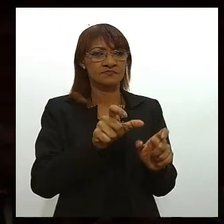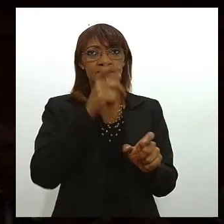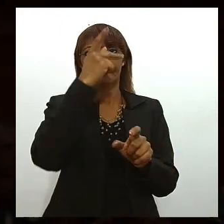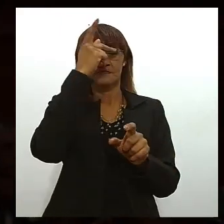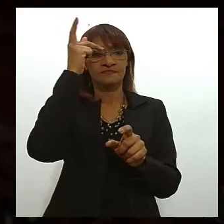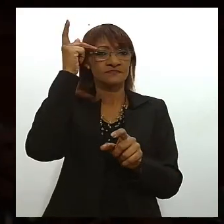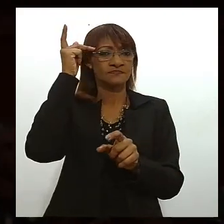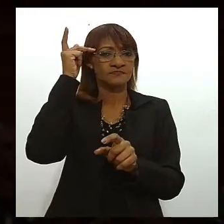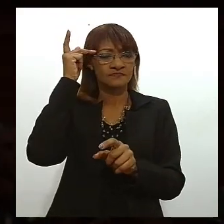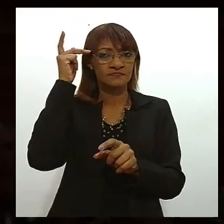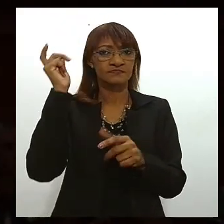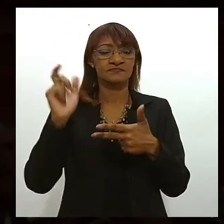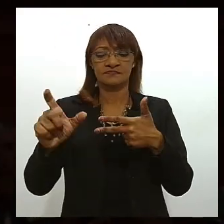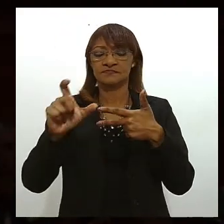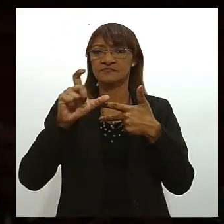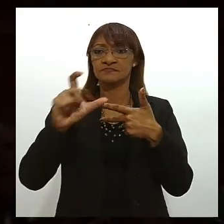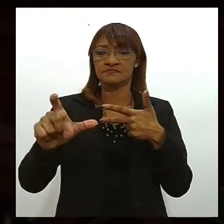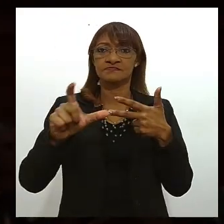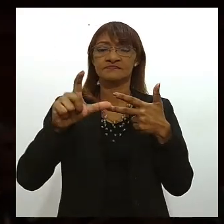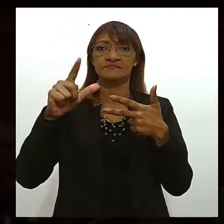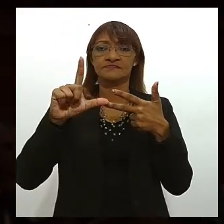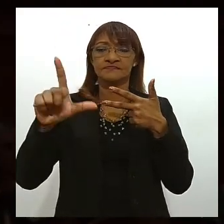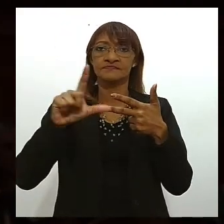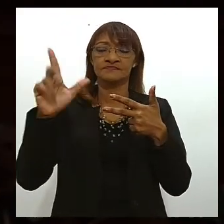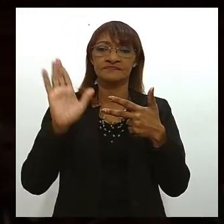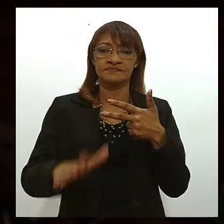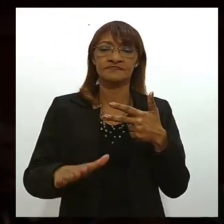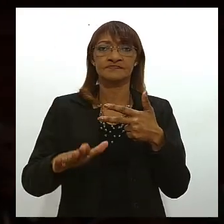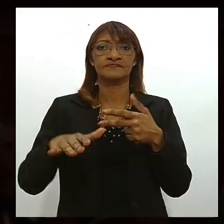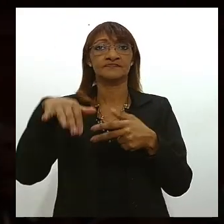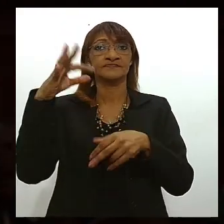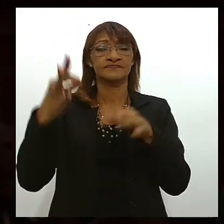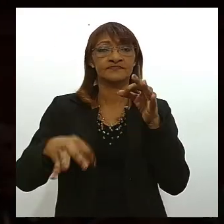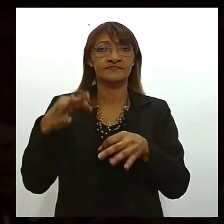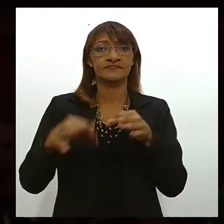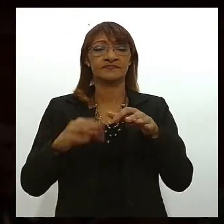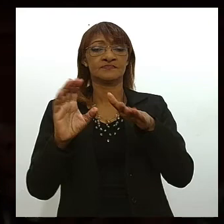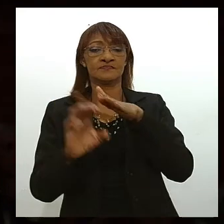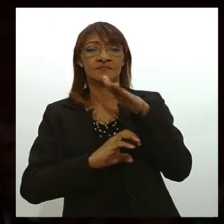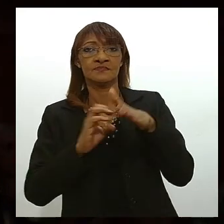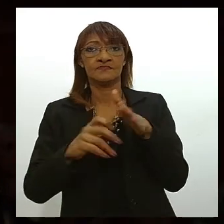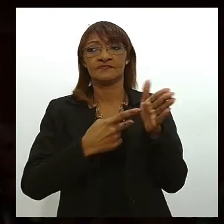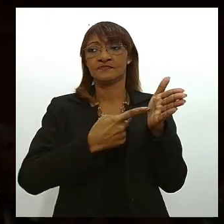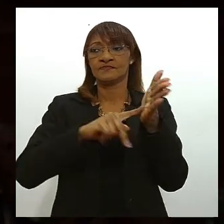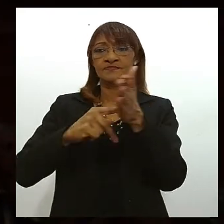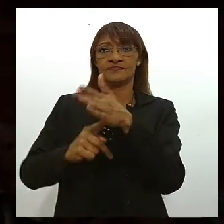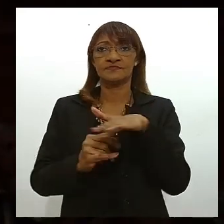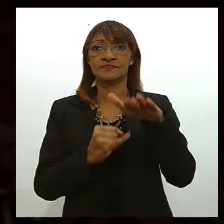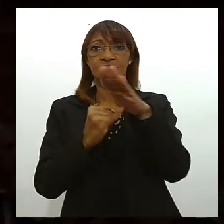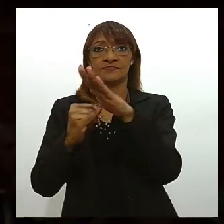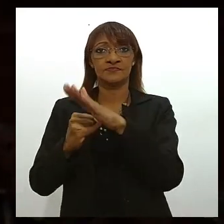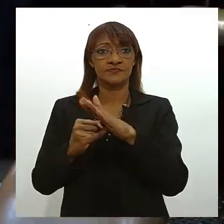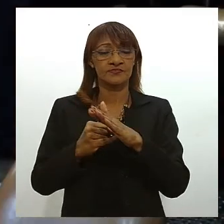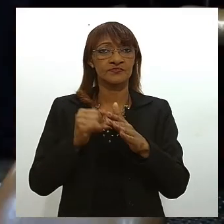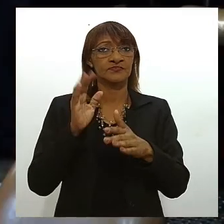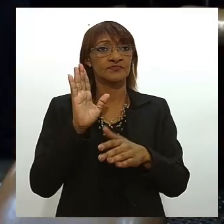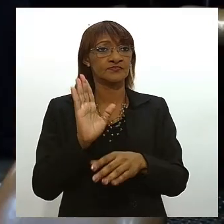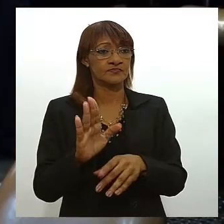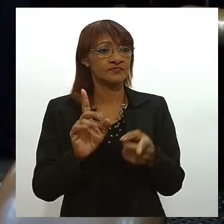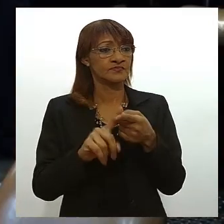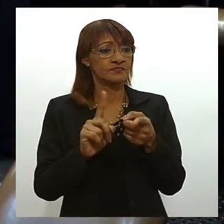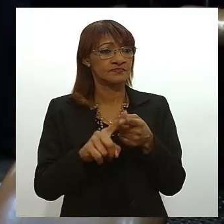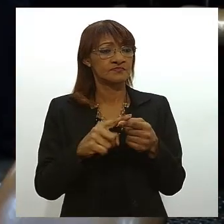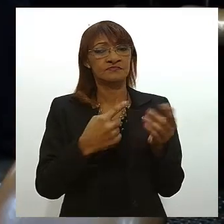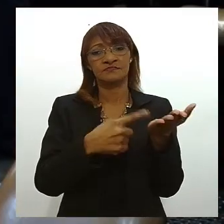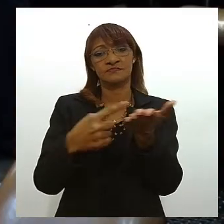legislativo judiciário empresas sindicatos e instituições financeiras reuniram